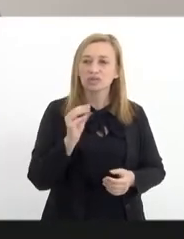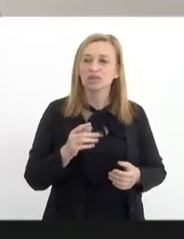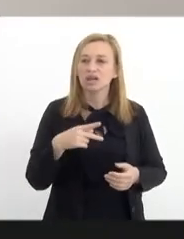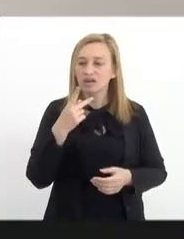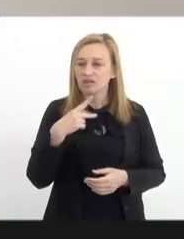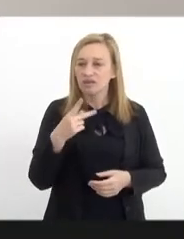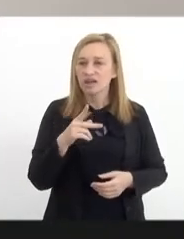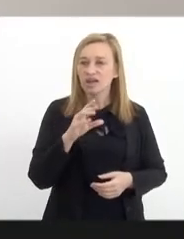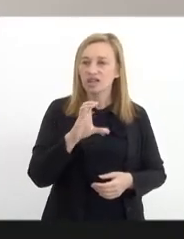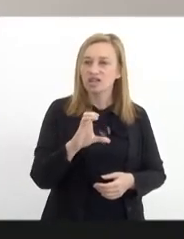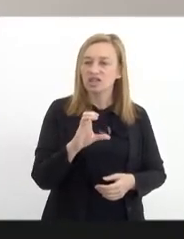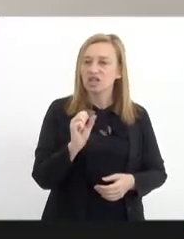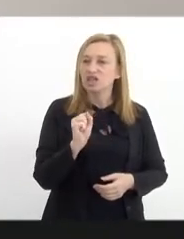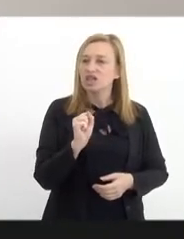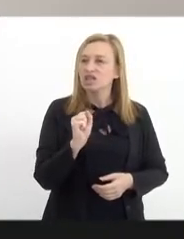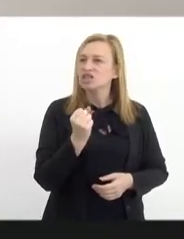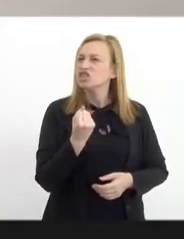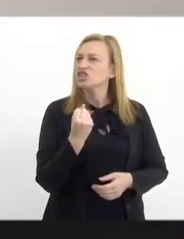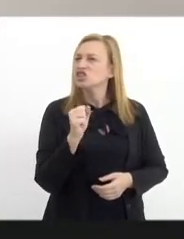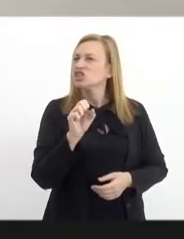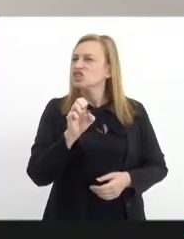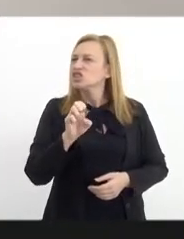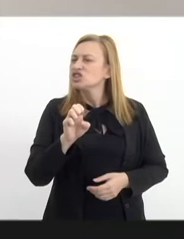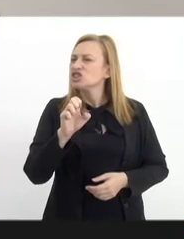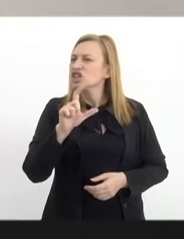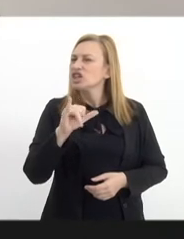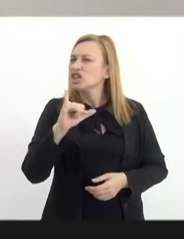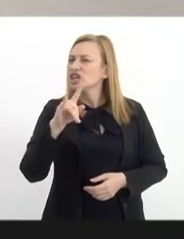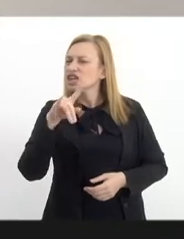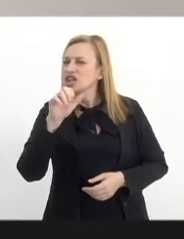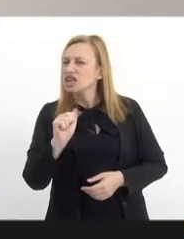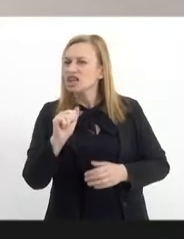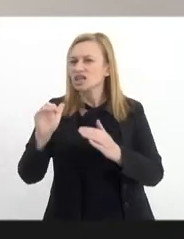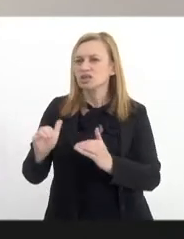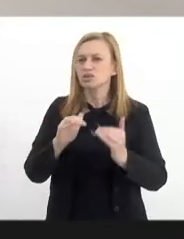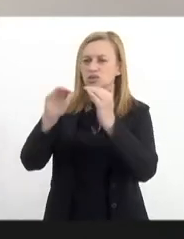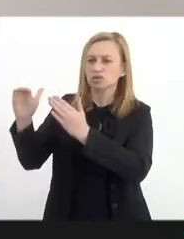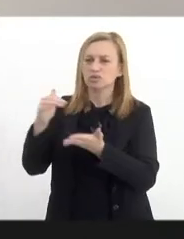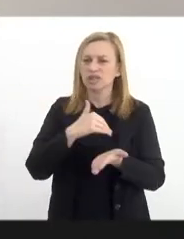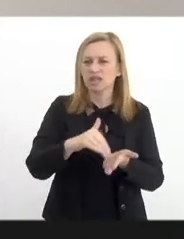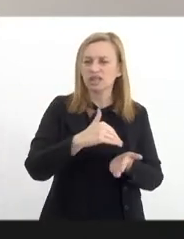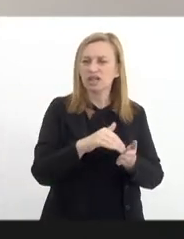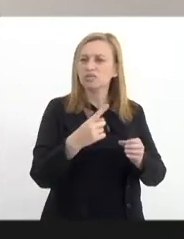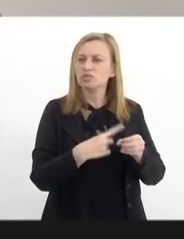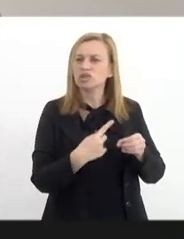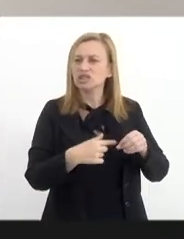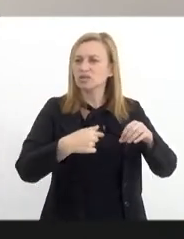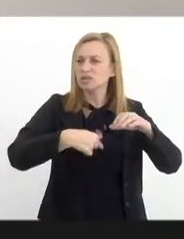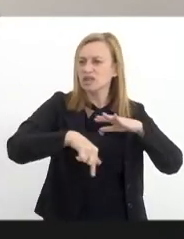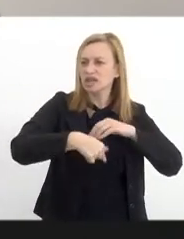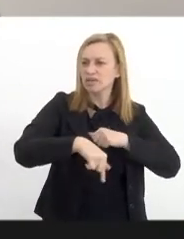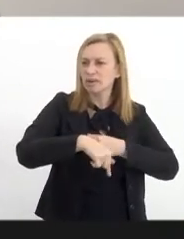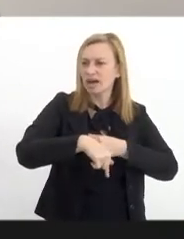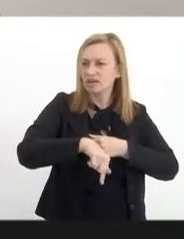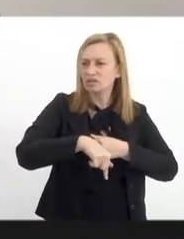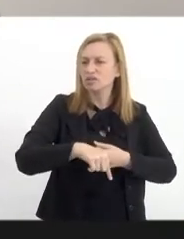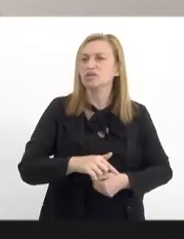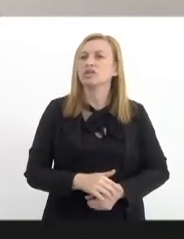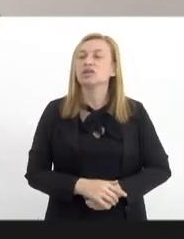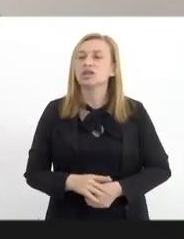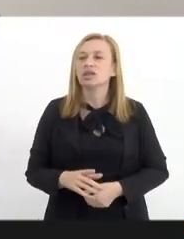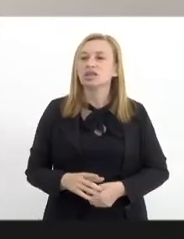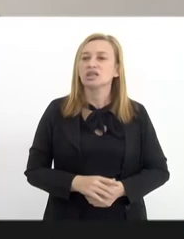fala para a senhora Sheila Buechac, ela é subsecretária de assistência social do município de Queimados. Senhora Sheila,